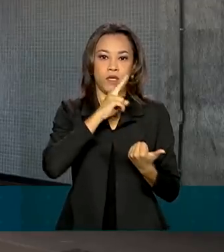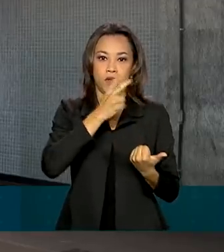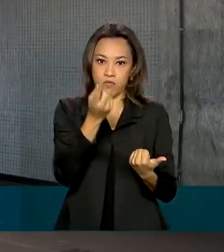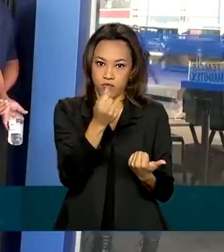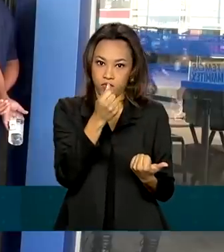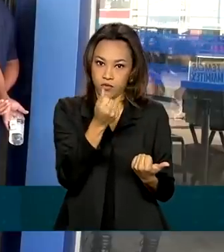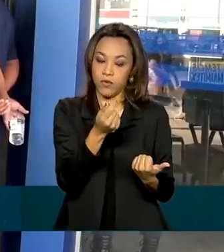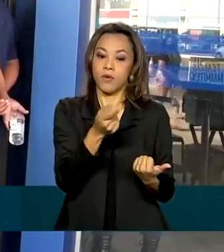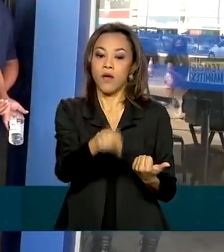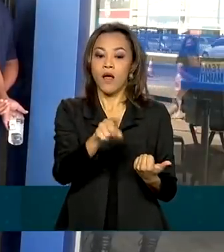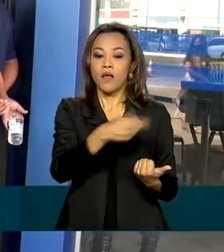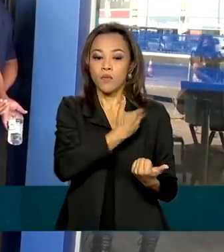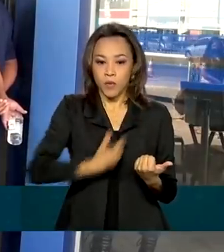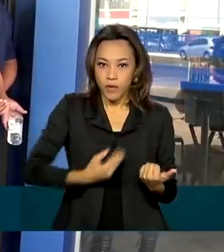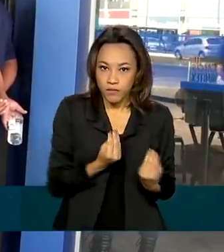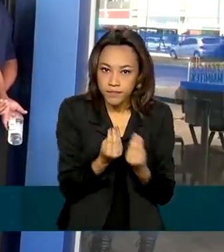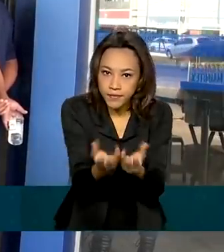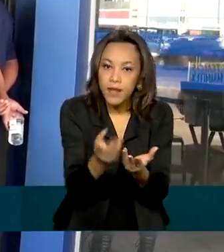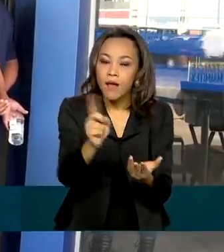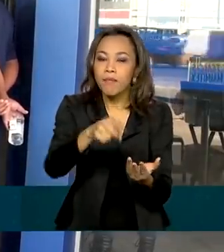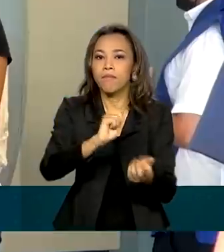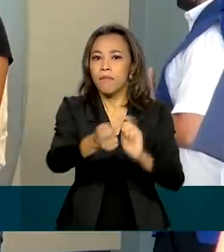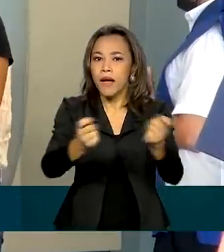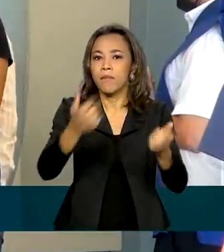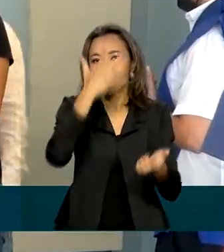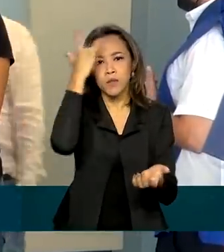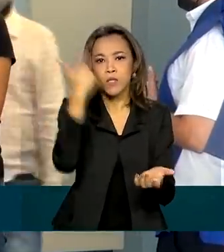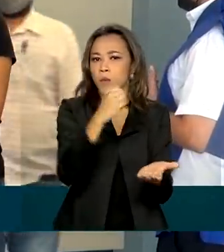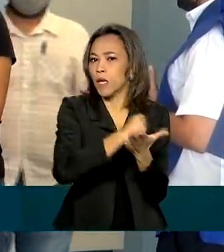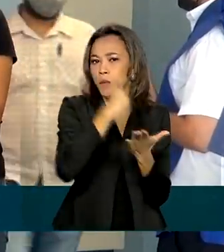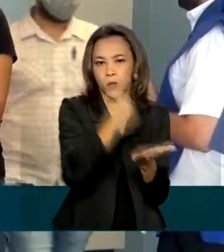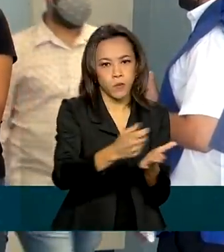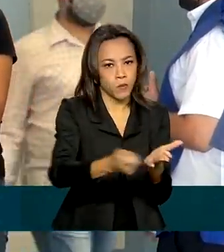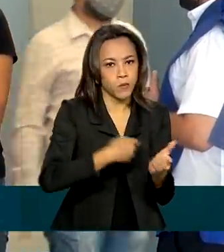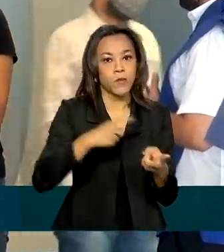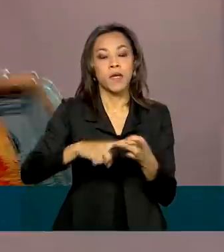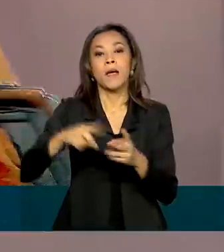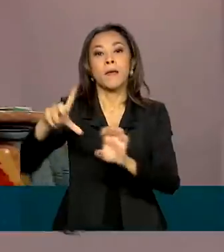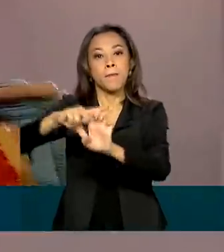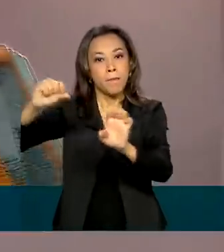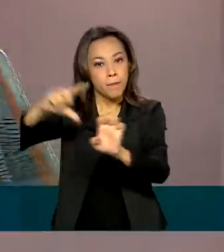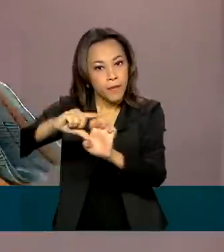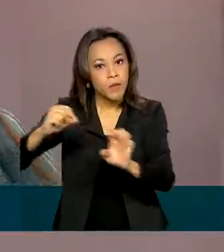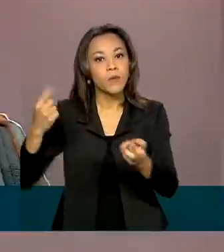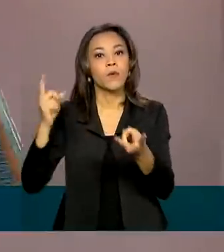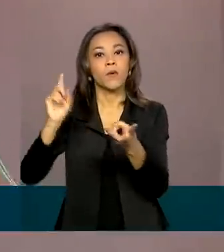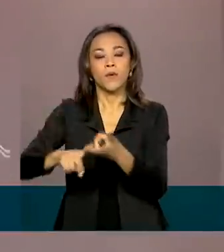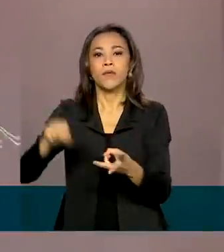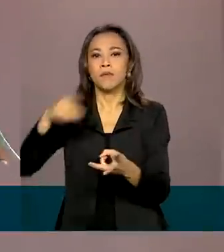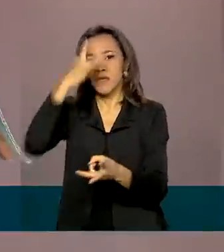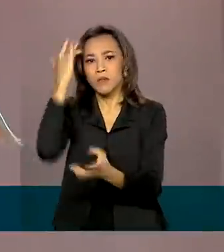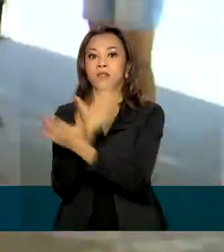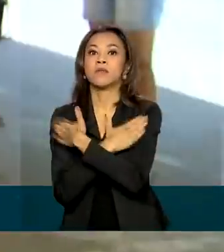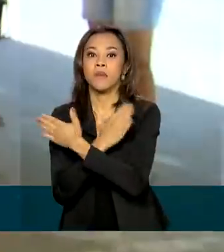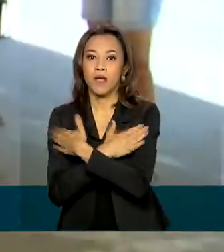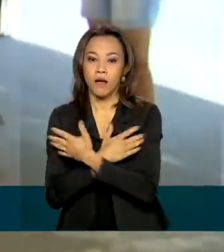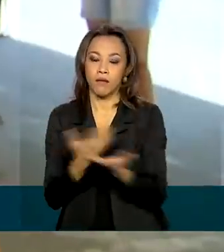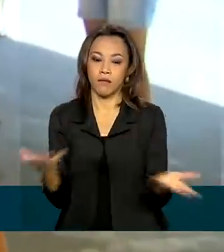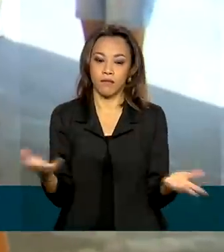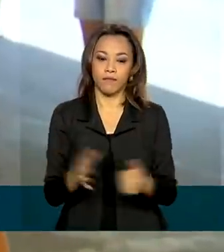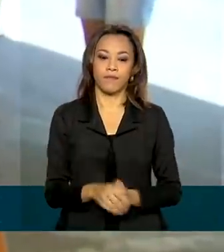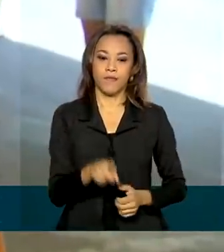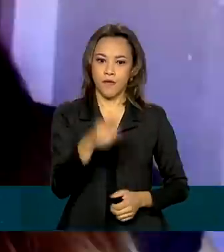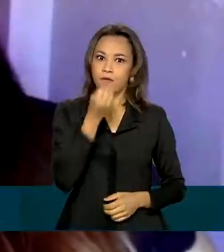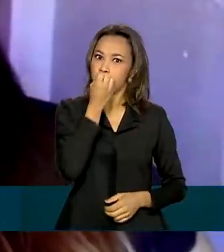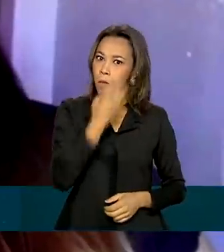ser pago em abril a trabalhadores informais, autônomos, microempreendedores individuais e desempregados. Vem